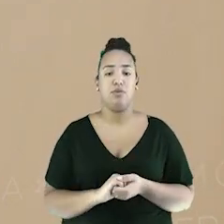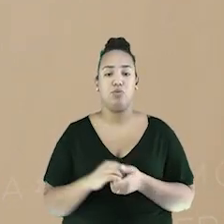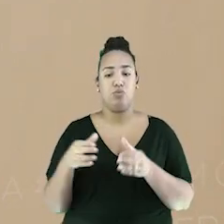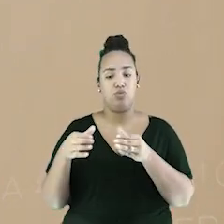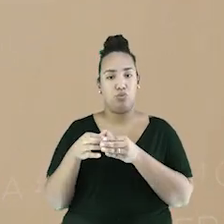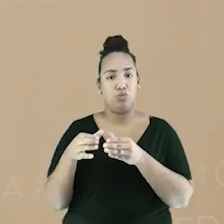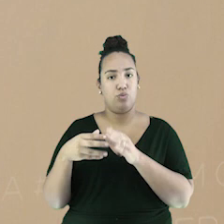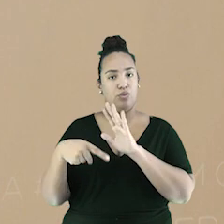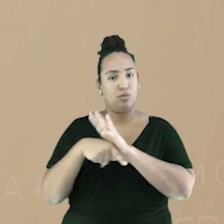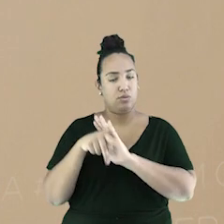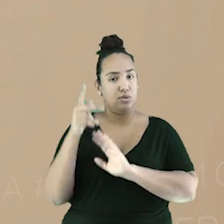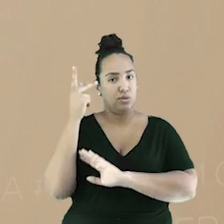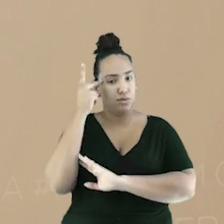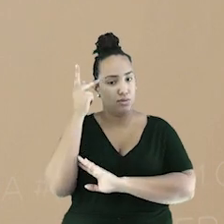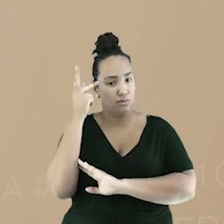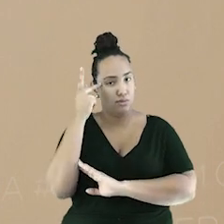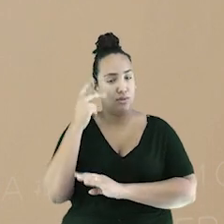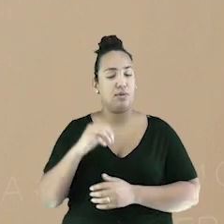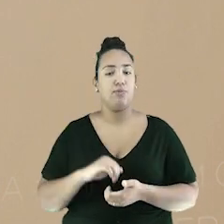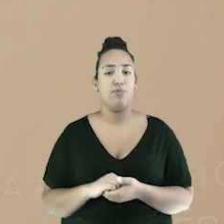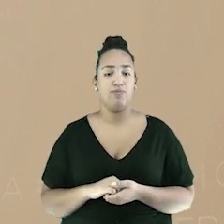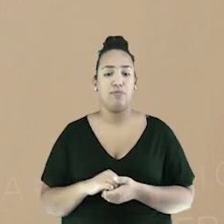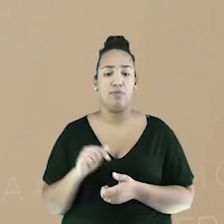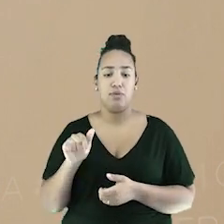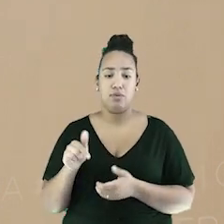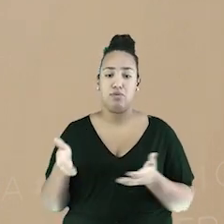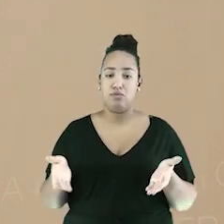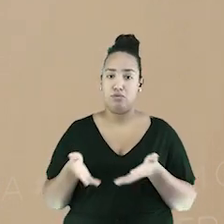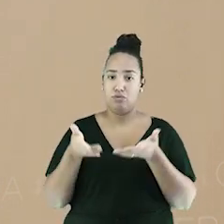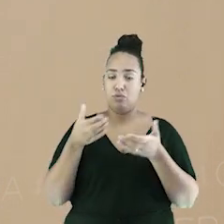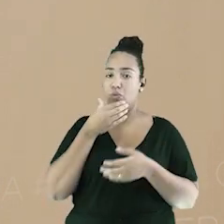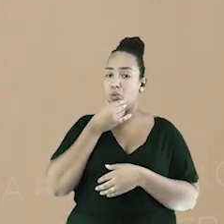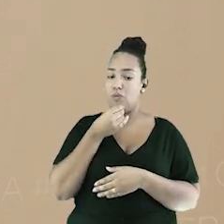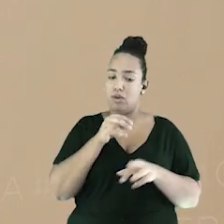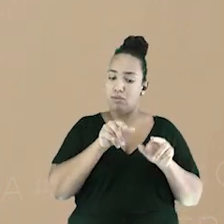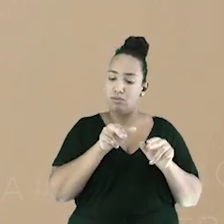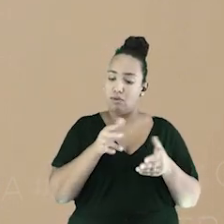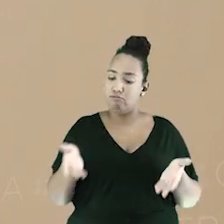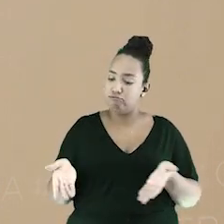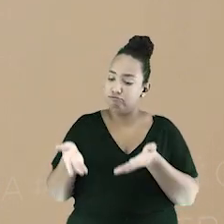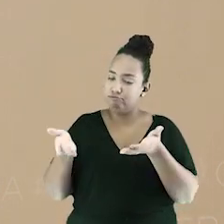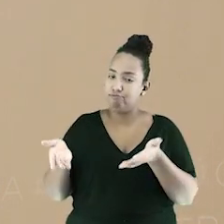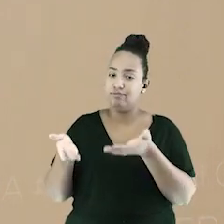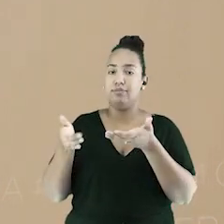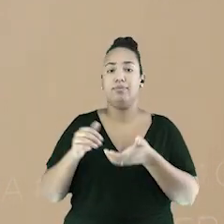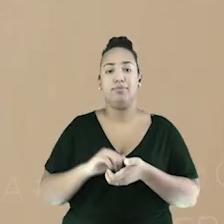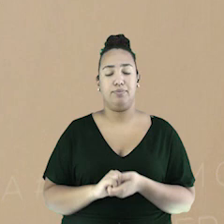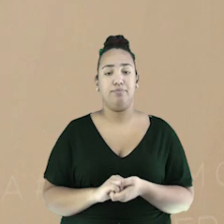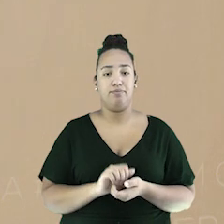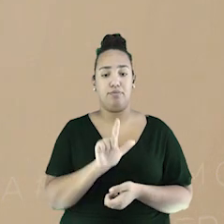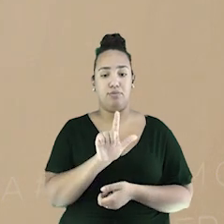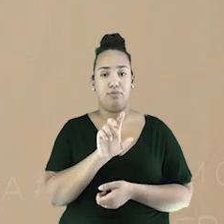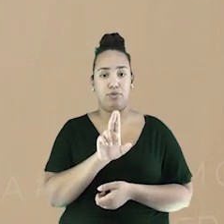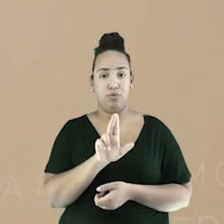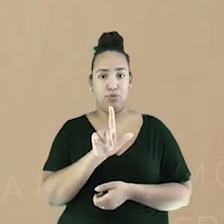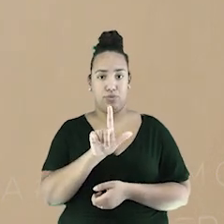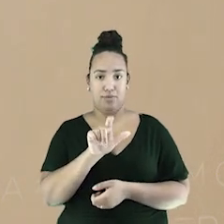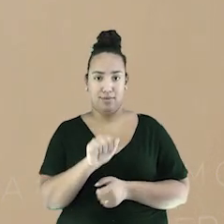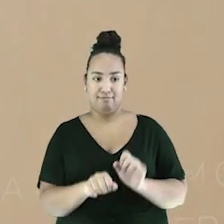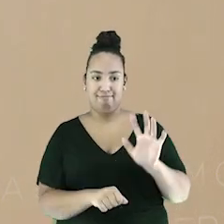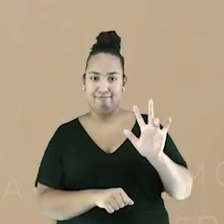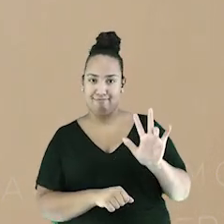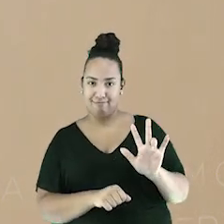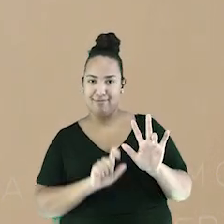de São Bernardo do Campo e de Adema, incentivado pelo irmão Chico. Lula, como é conhecido popularmente, foi